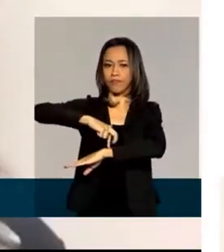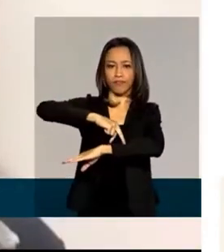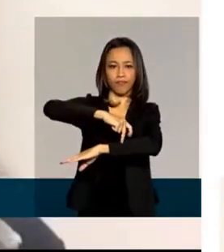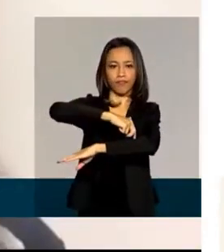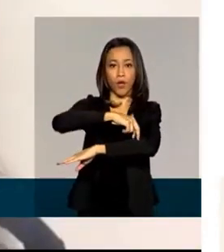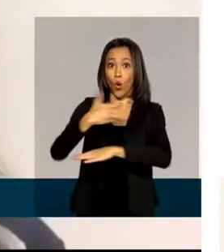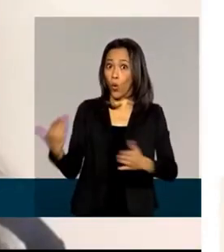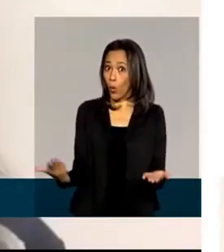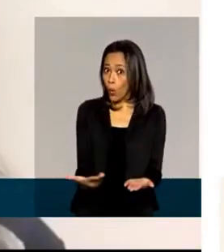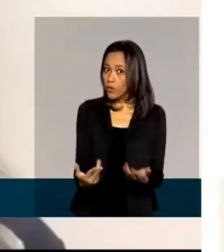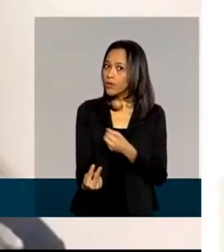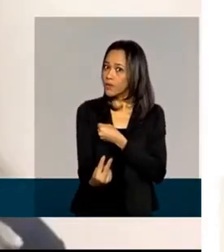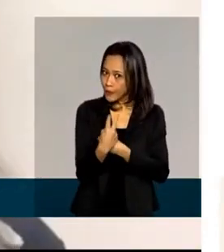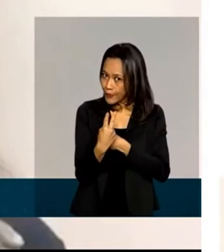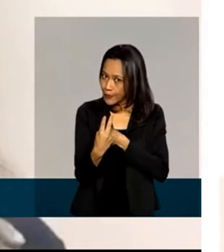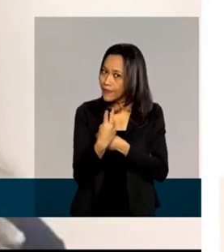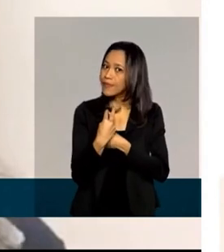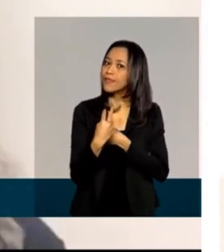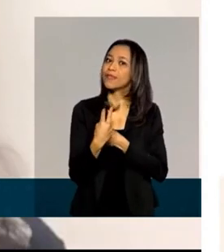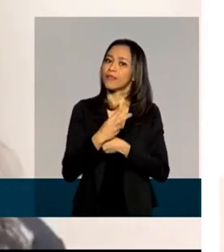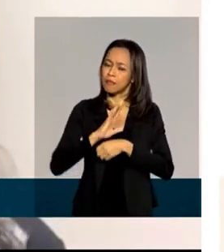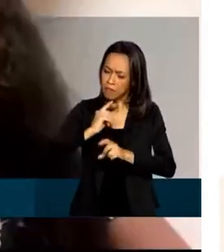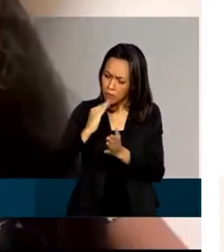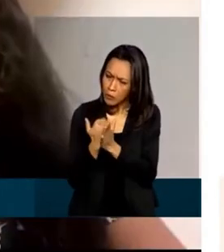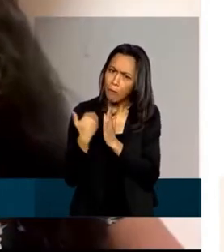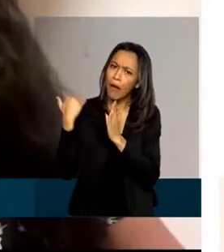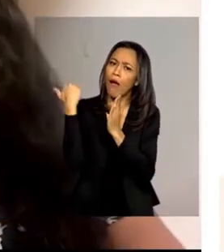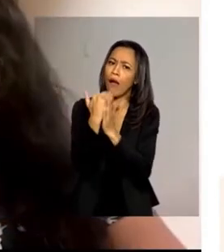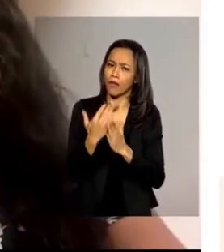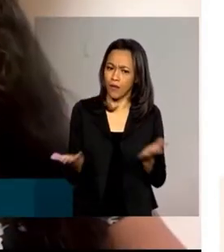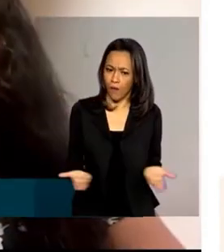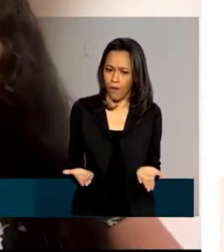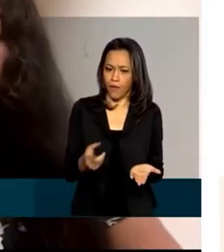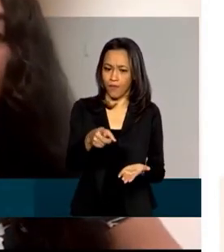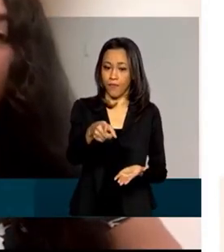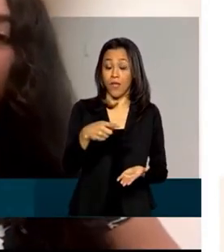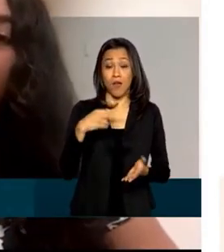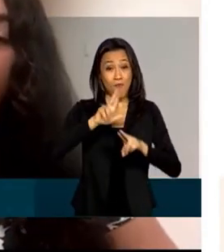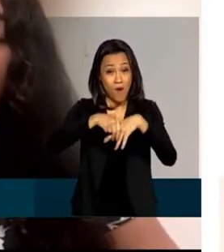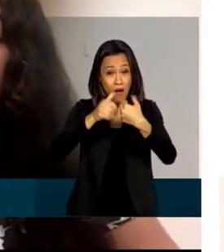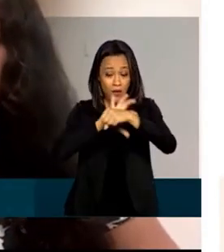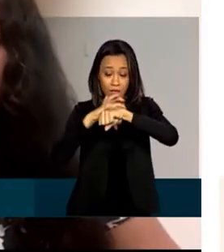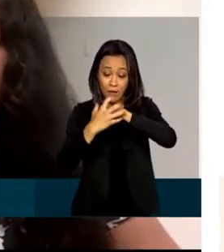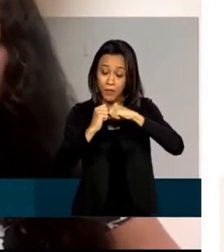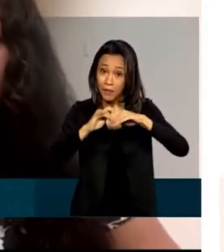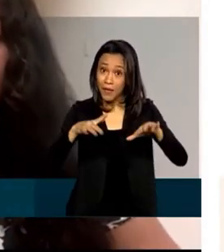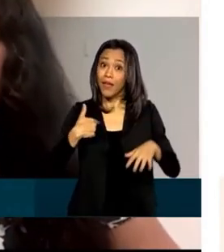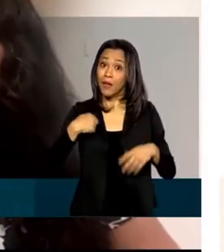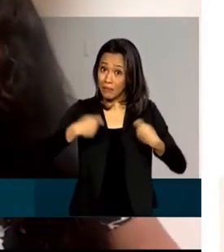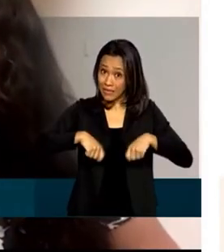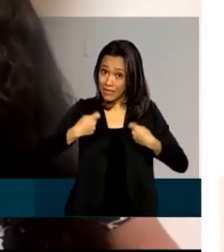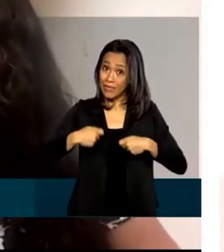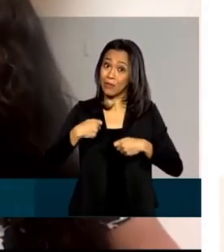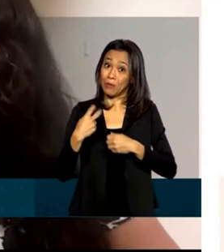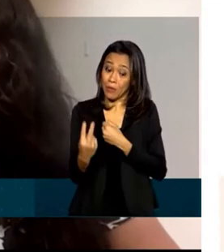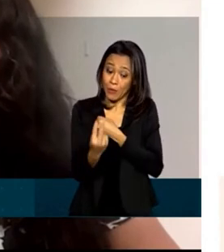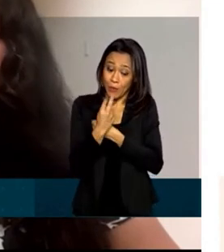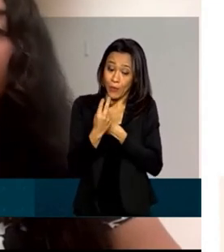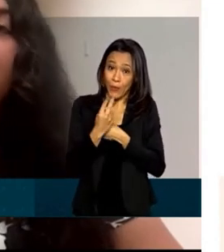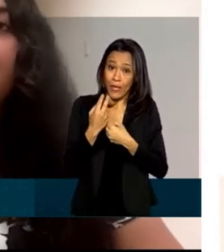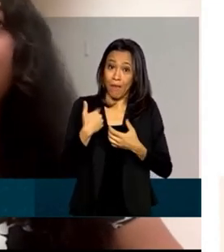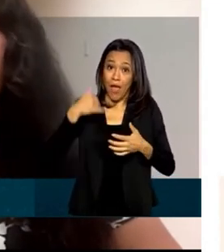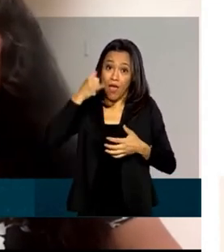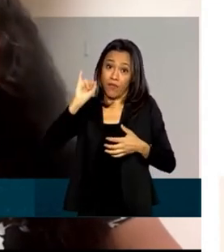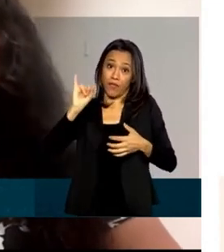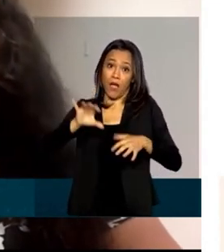hoje se cuida e agora ainda mais. Agora com a pandemia, eu realmente tenho que me cuidar mais para não aumentar meu peso.